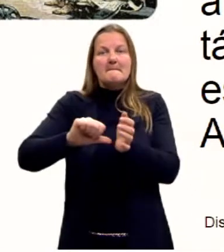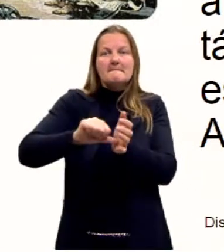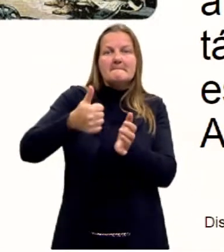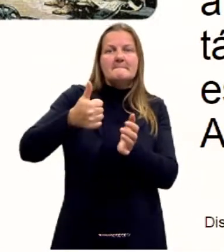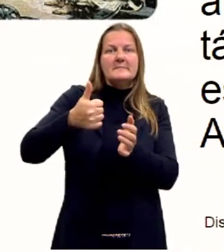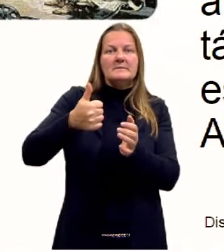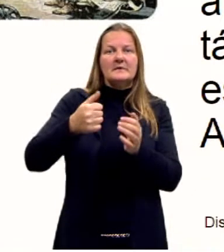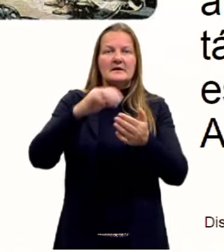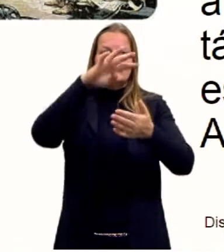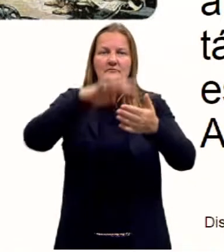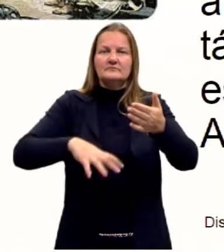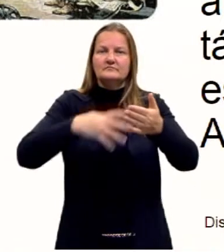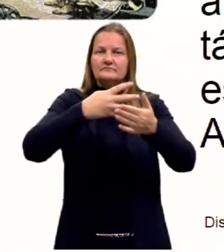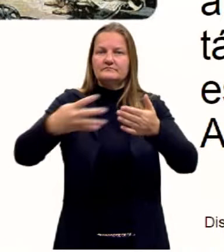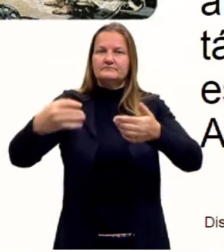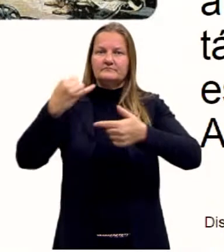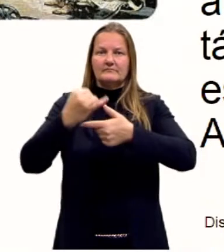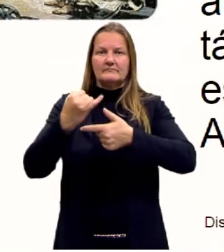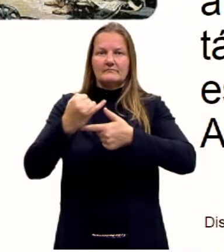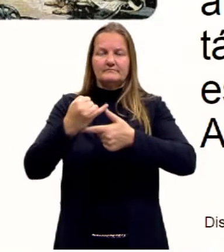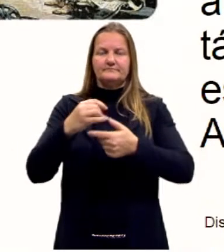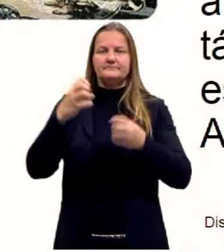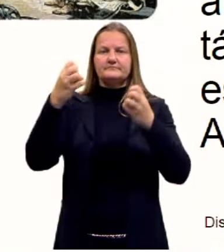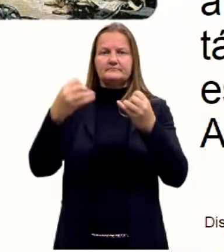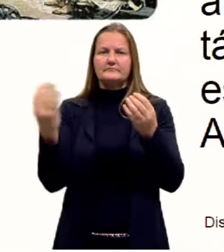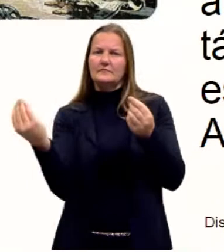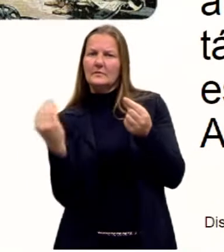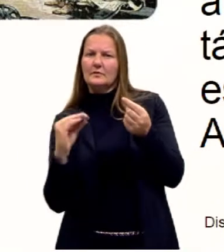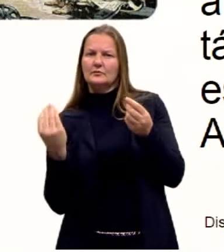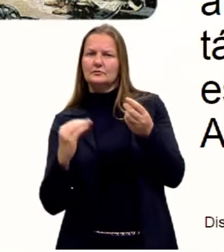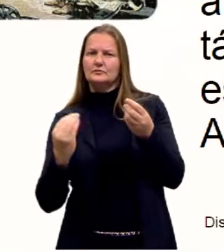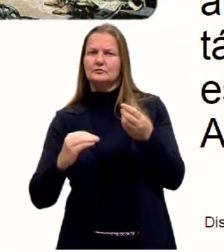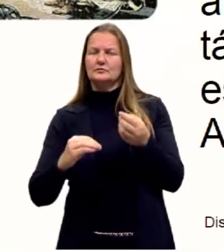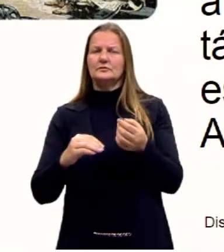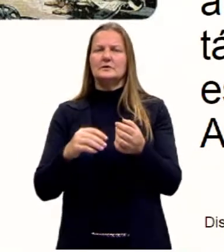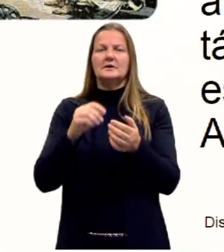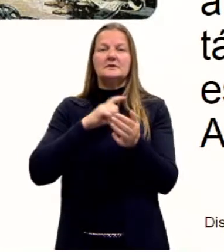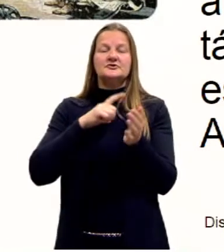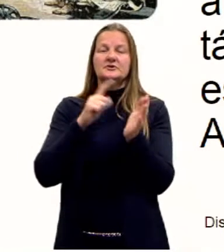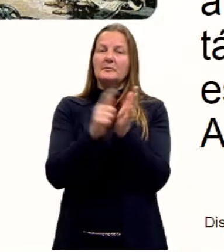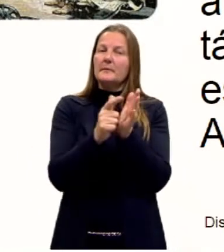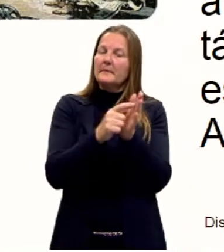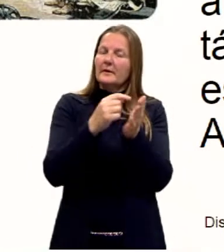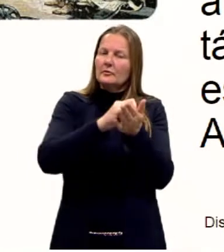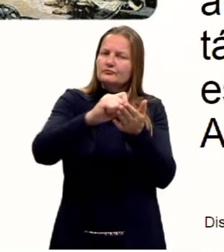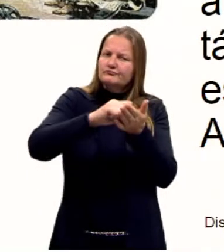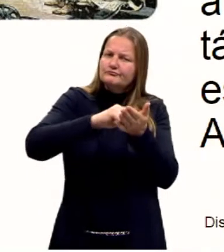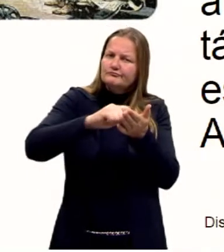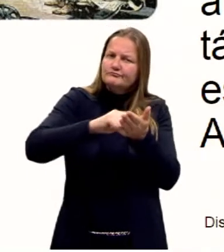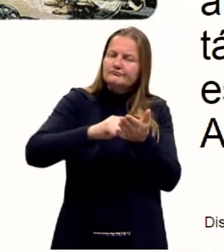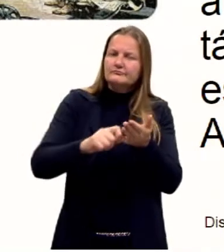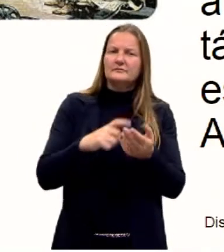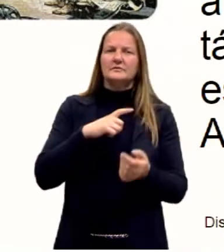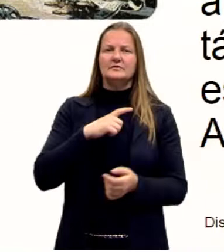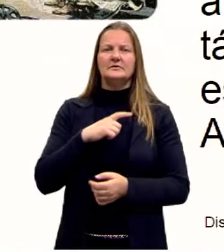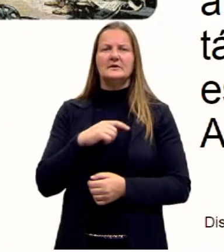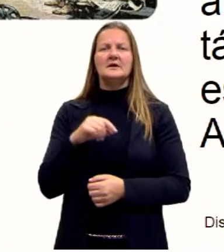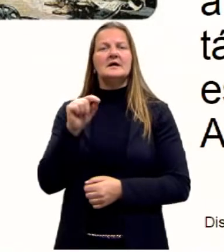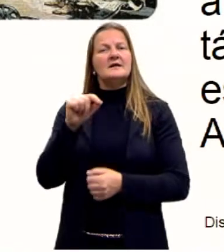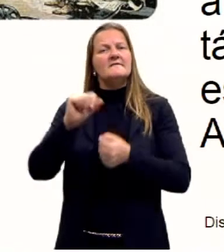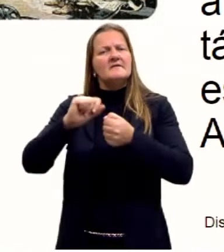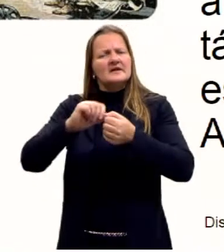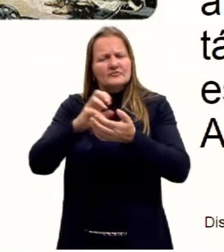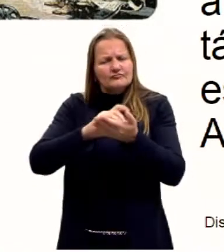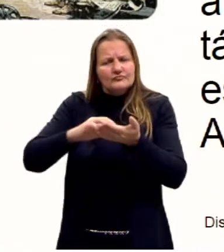tabela trigonométrica, incluindo, então, uma tábua de cordas. Evidentemente, Hipercudiniceia esses